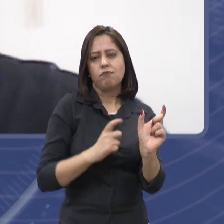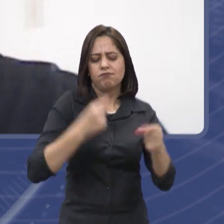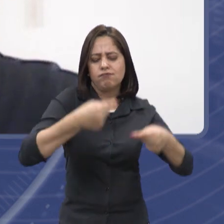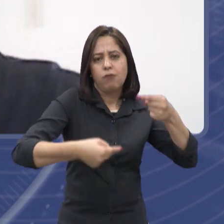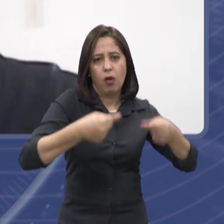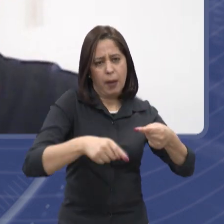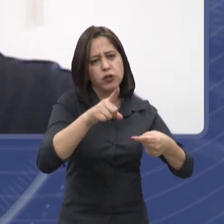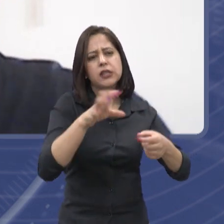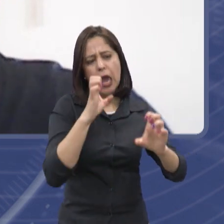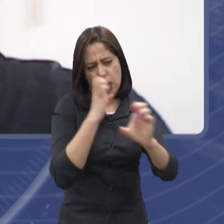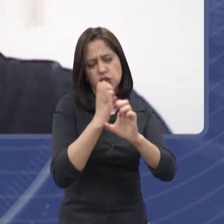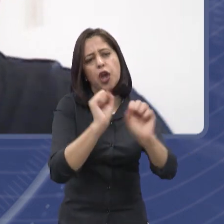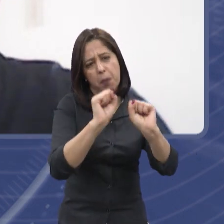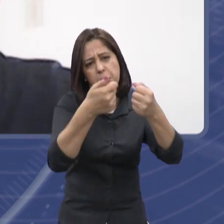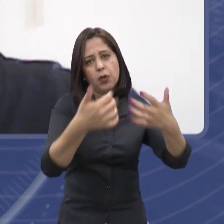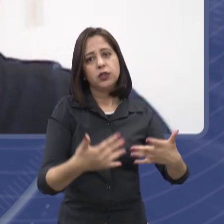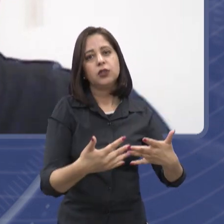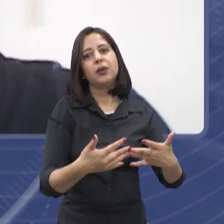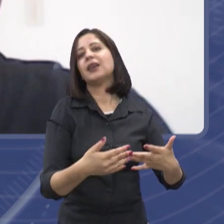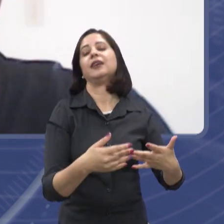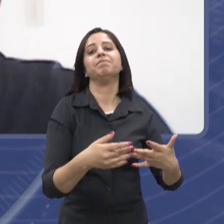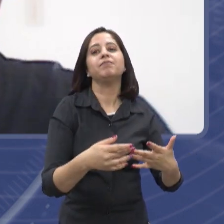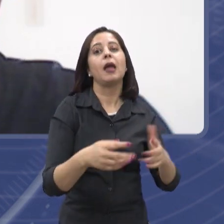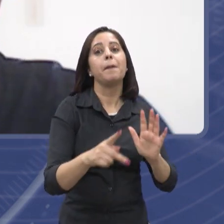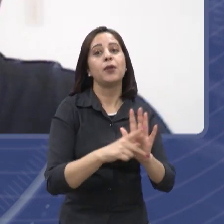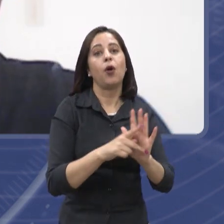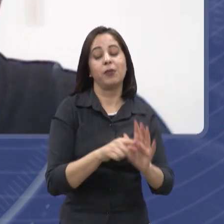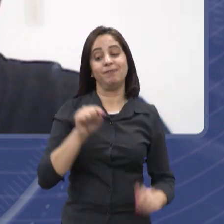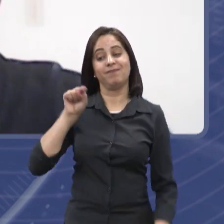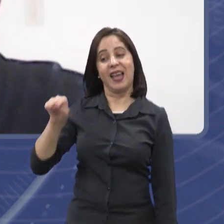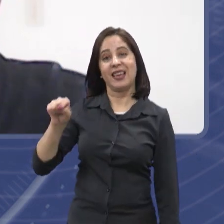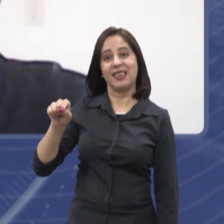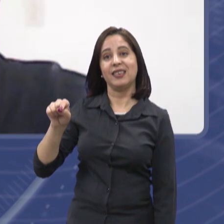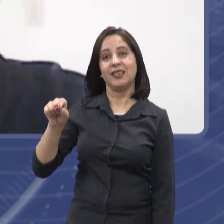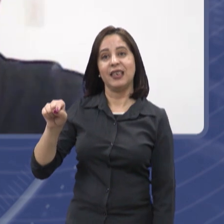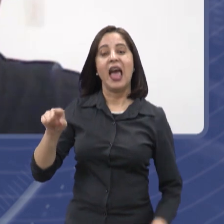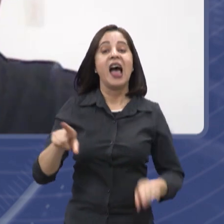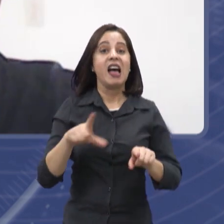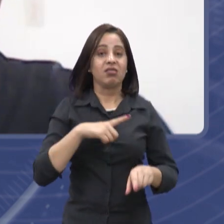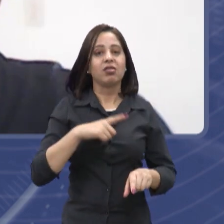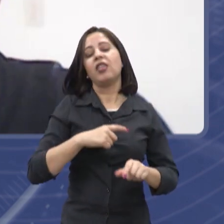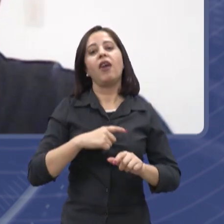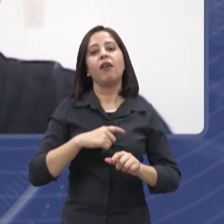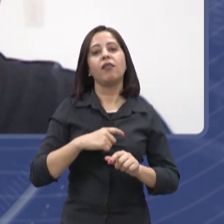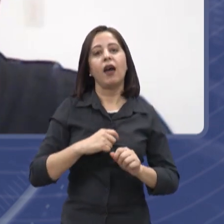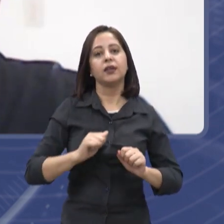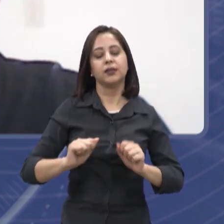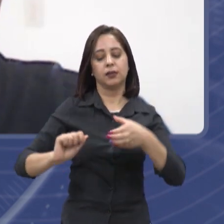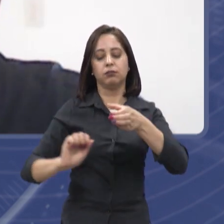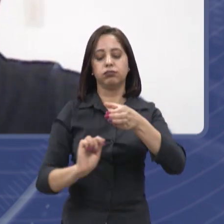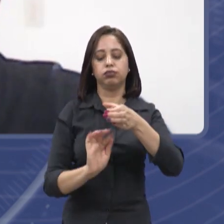ambiental, são as energias não renováveis e as termoelétricas, que são muito utilizadas